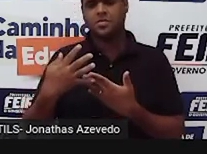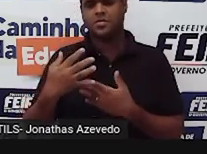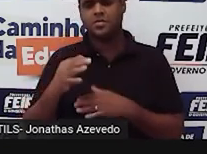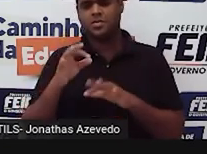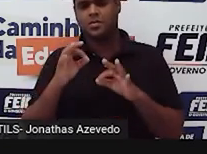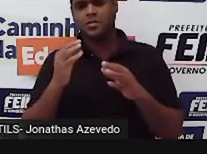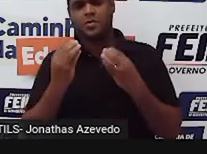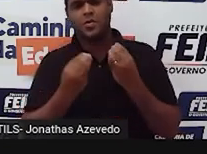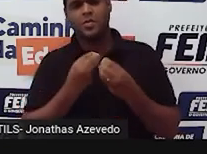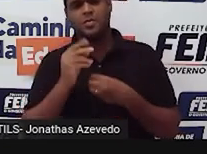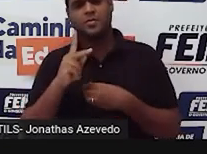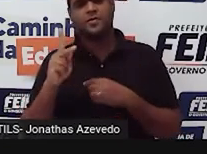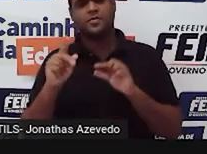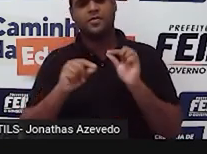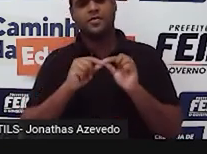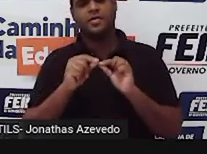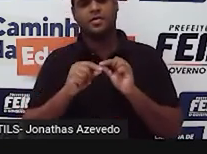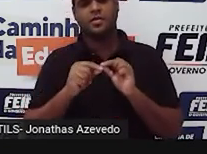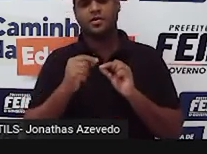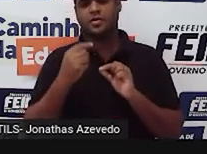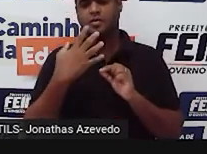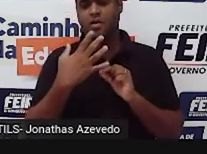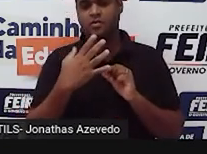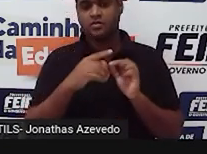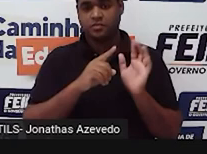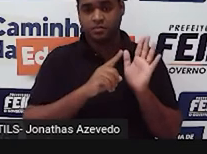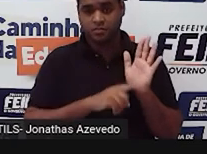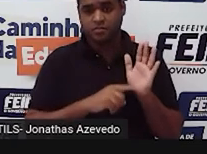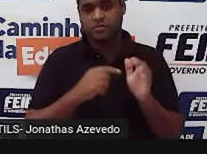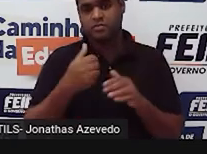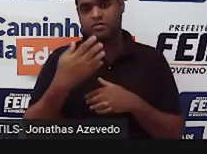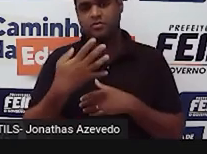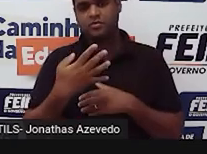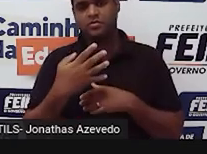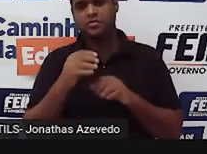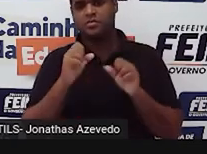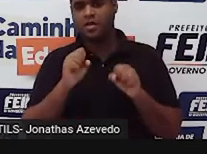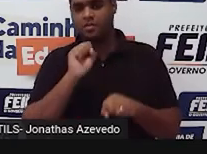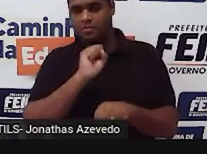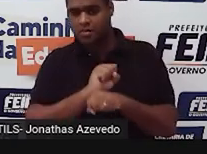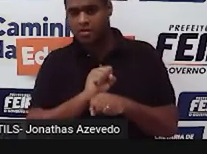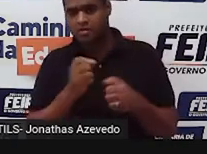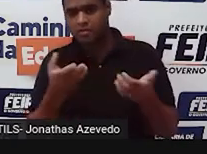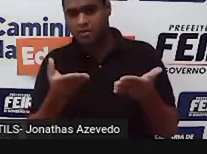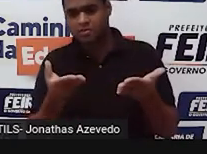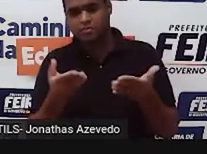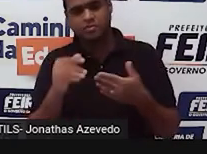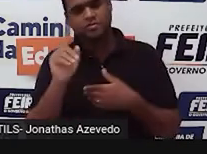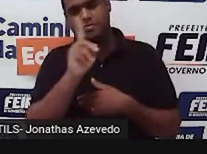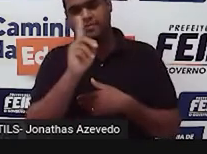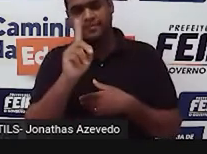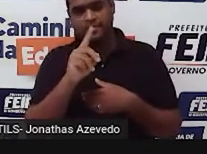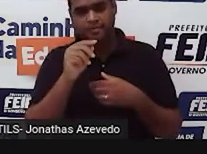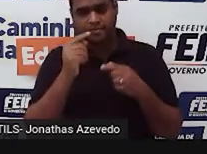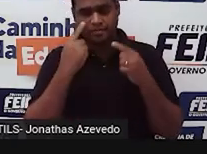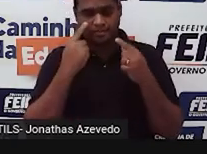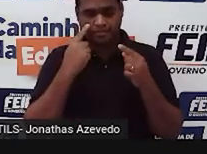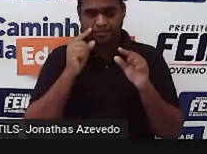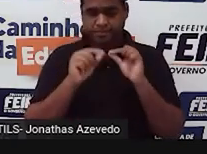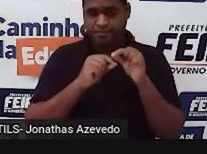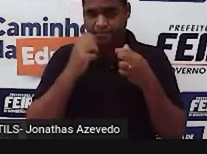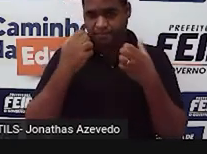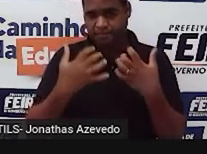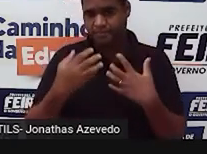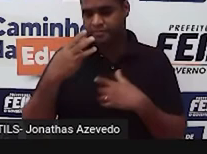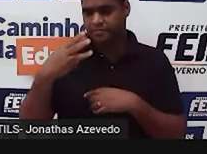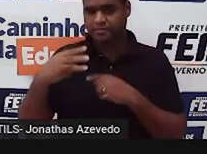professor! 4 é menor do que 14. Beleza! Mas não para por aqui. A gente precisa verificar isso com